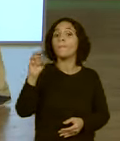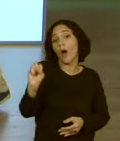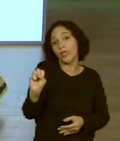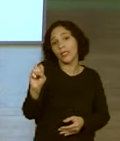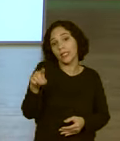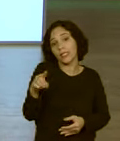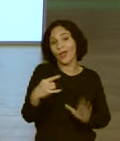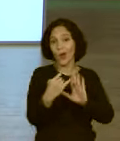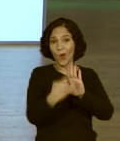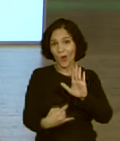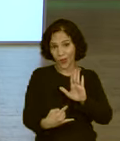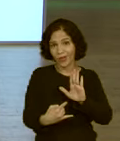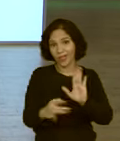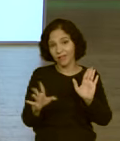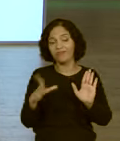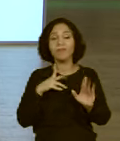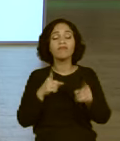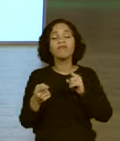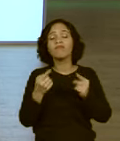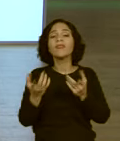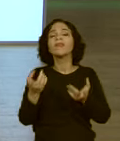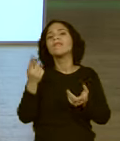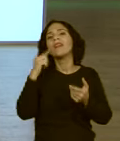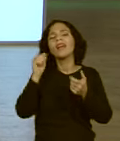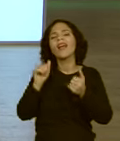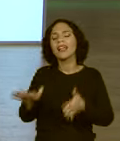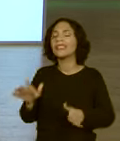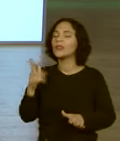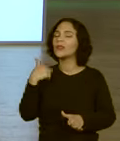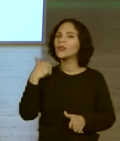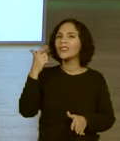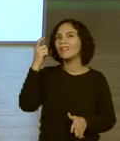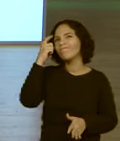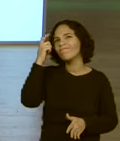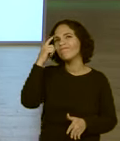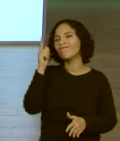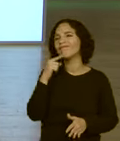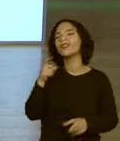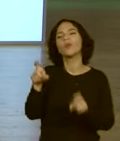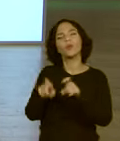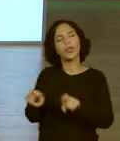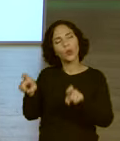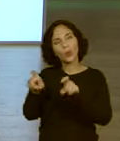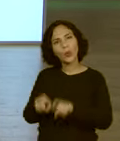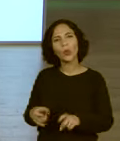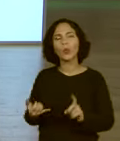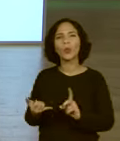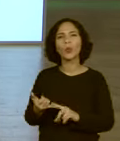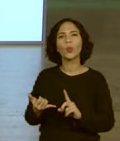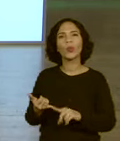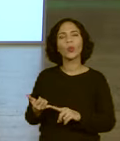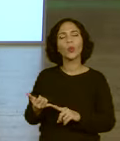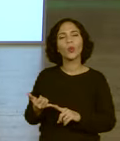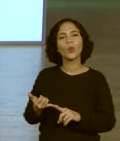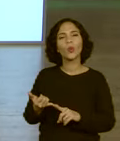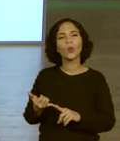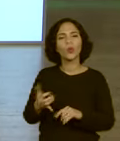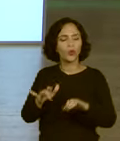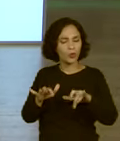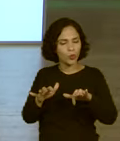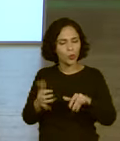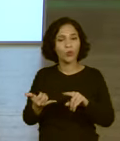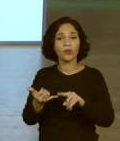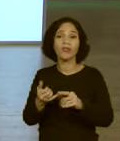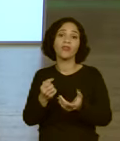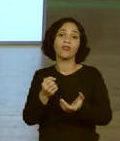E aí, o que gasta aqui? Pacote de internet, celular? Tem o computador aqui, o notebook e